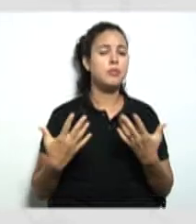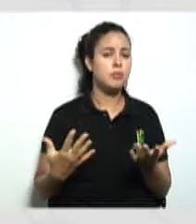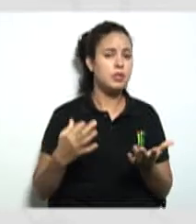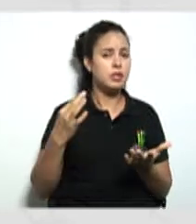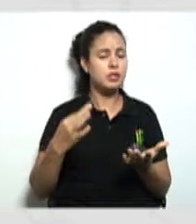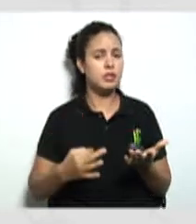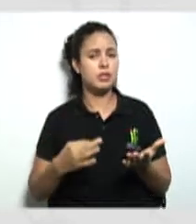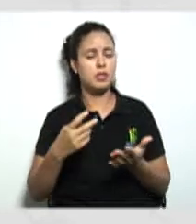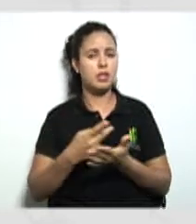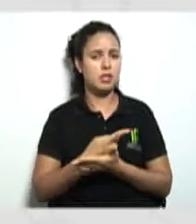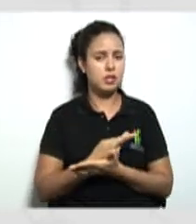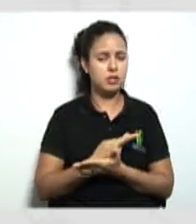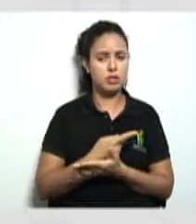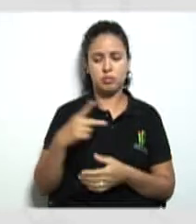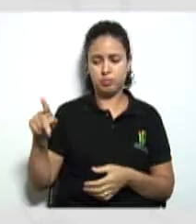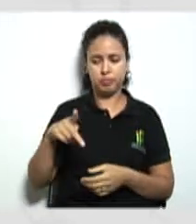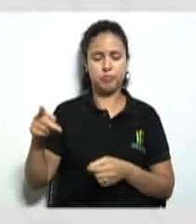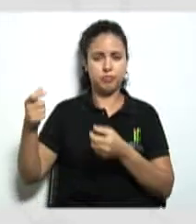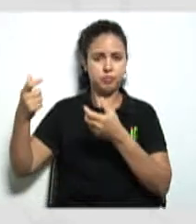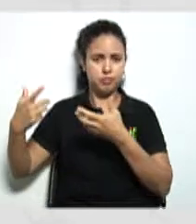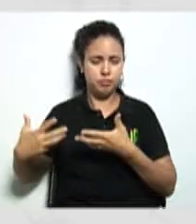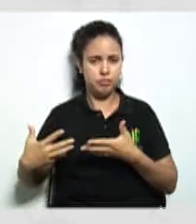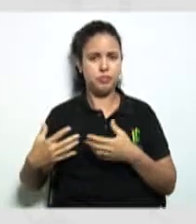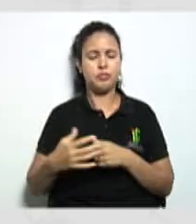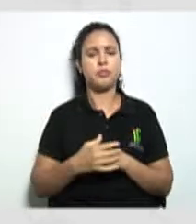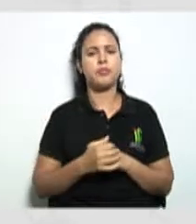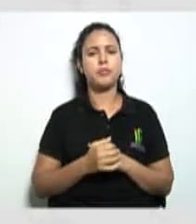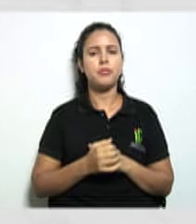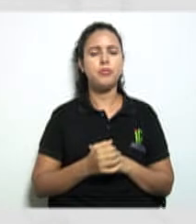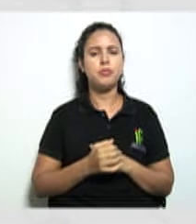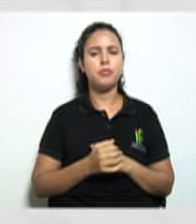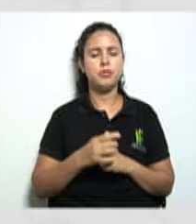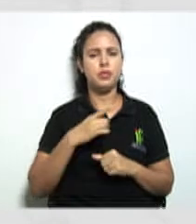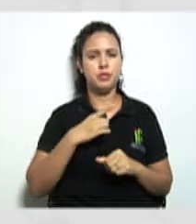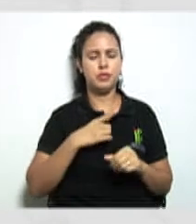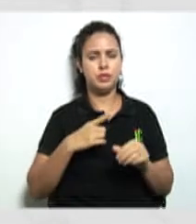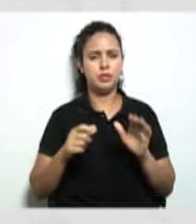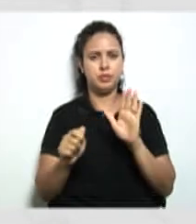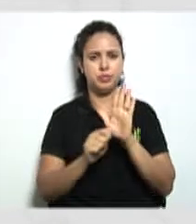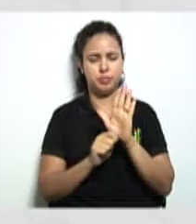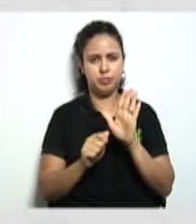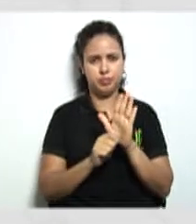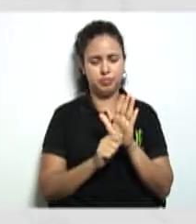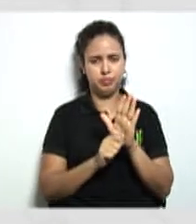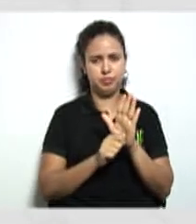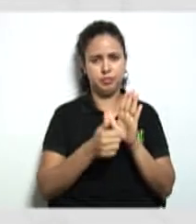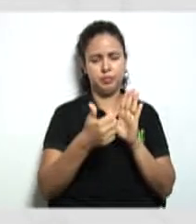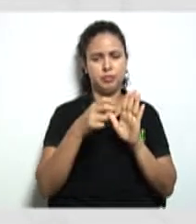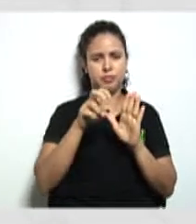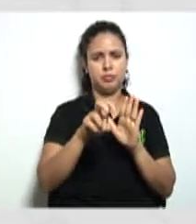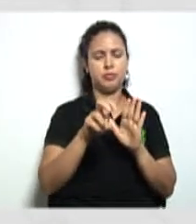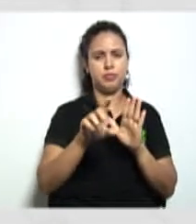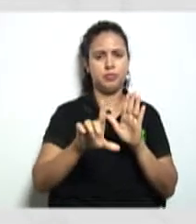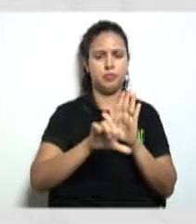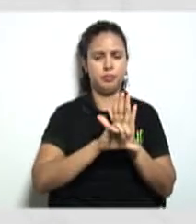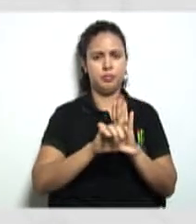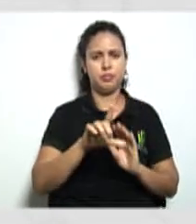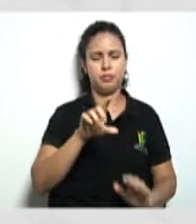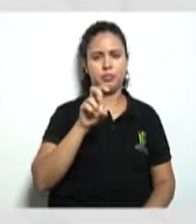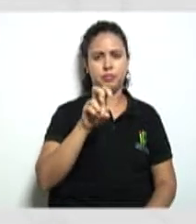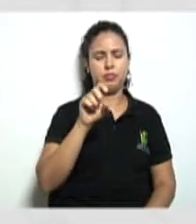como a professora Marisette falou na apresentação da aula tá lá no artigo no artigo 15 lá da lei 5